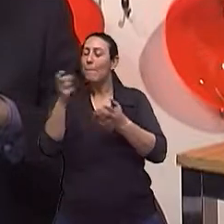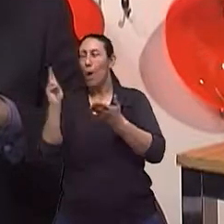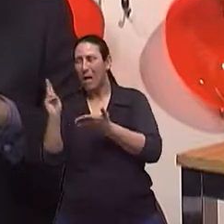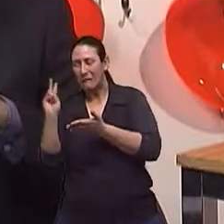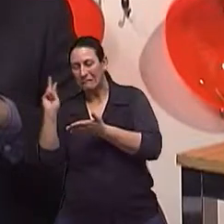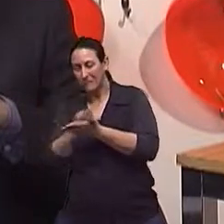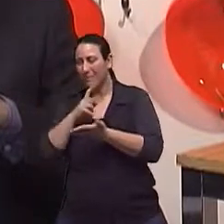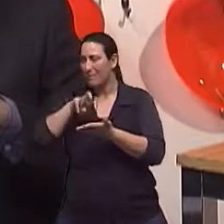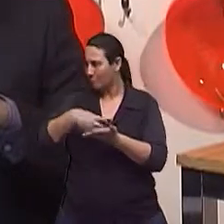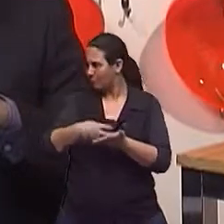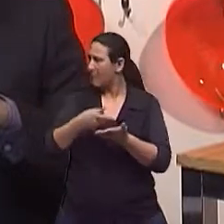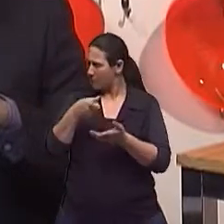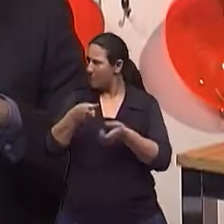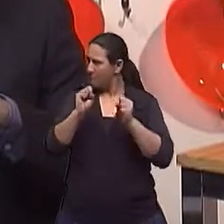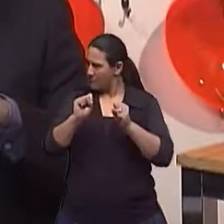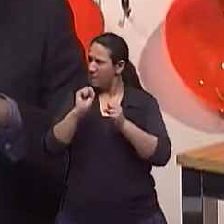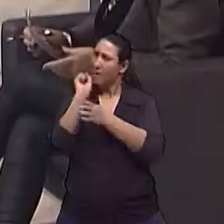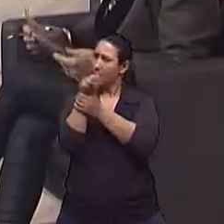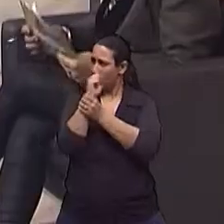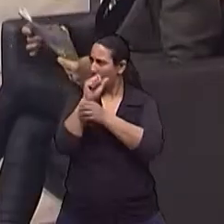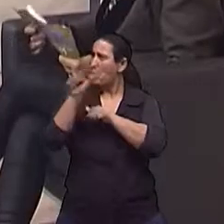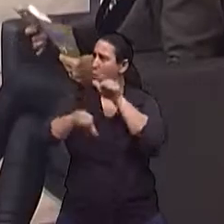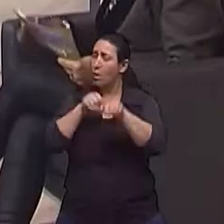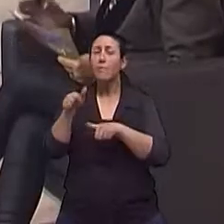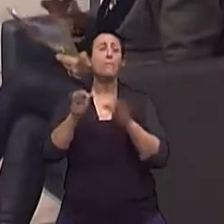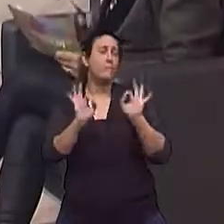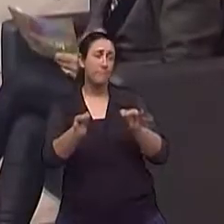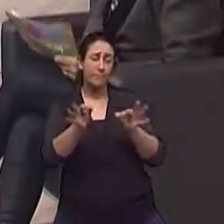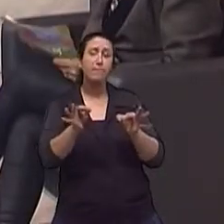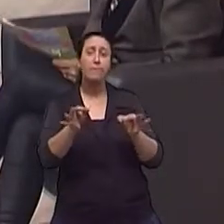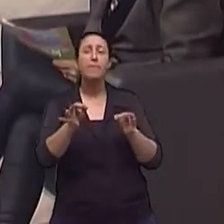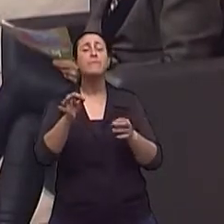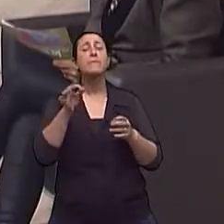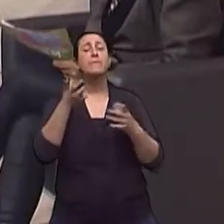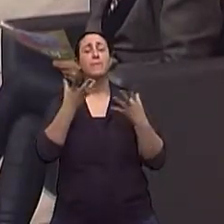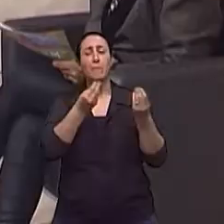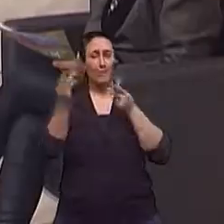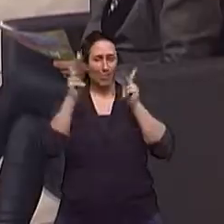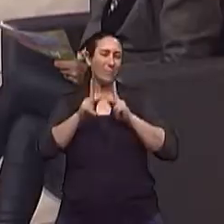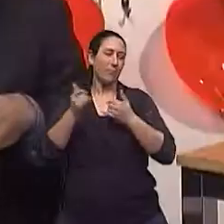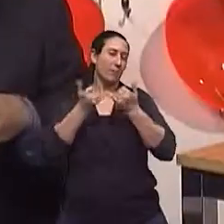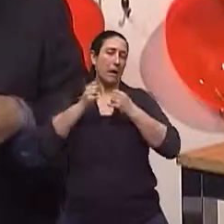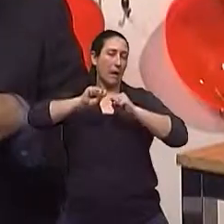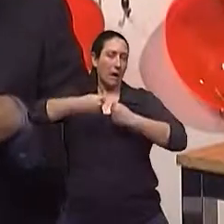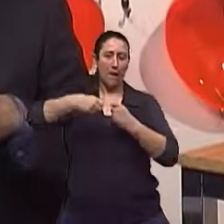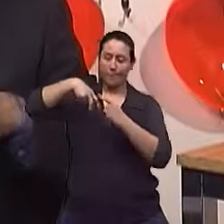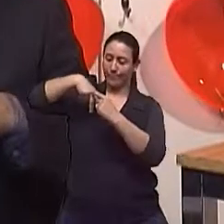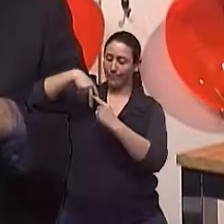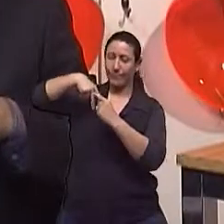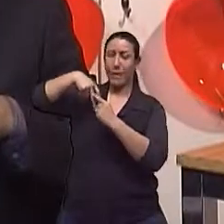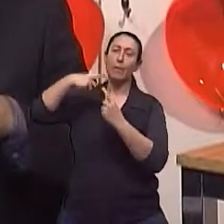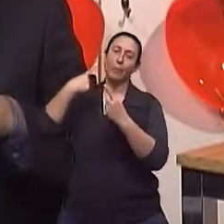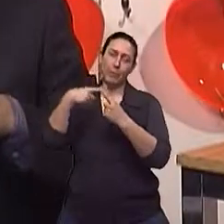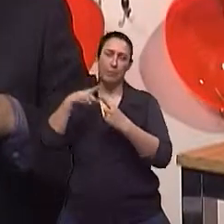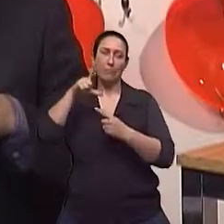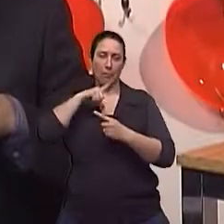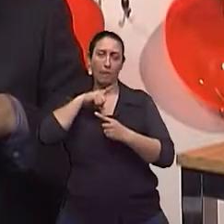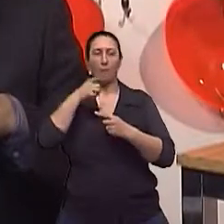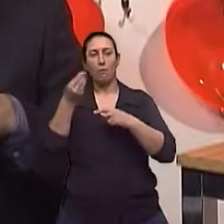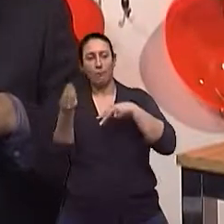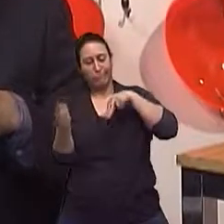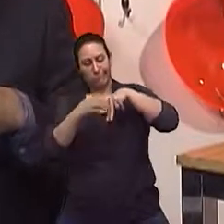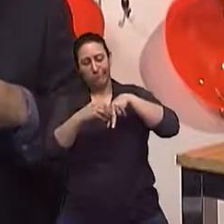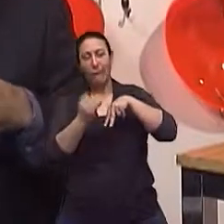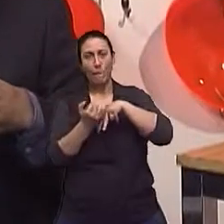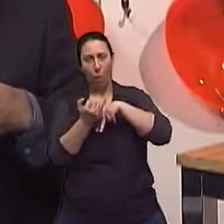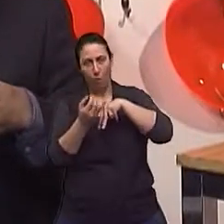causar... Perfeito. Até a fisioterapia mudou. Isso. Então, existem... Se a pessoa fratura o fêmur, tem dois tipos de cirurgia, a prótese e